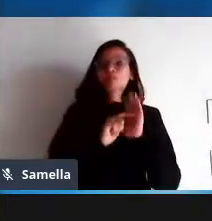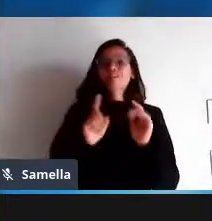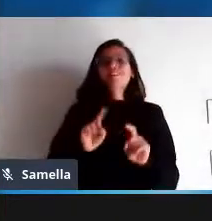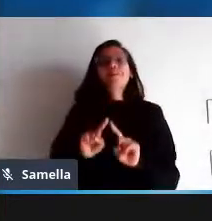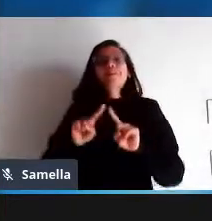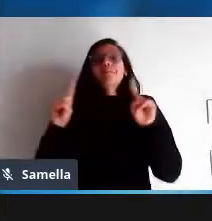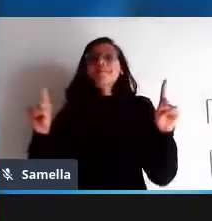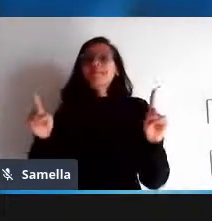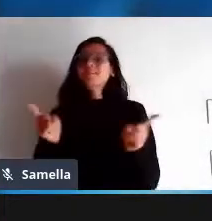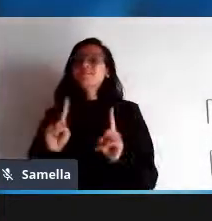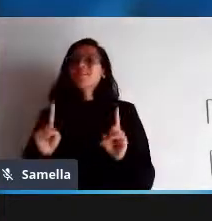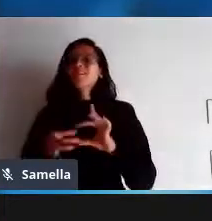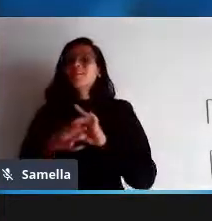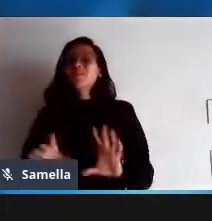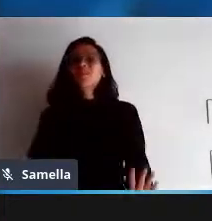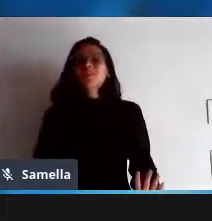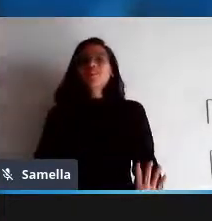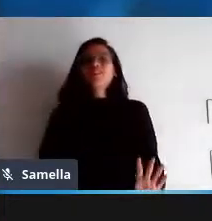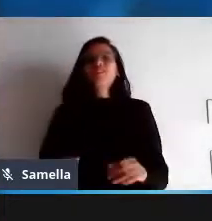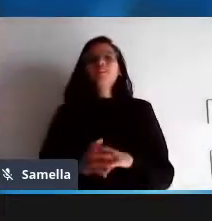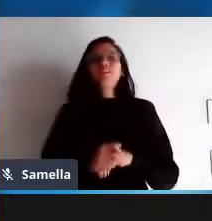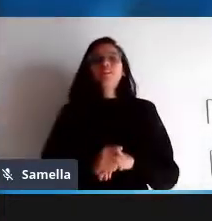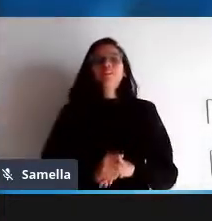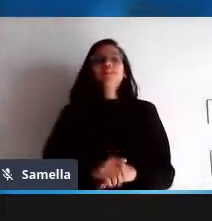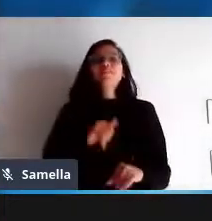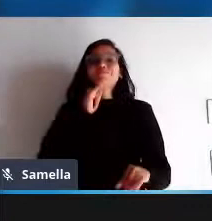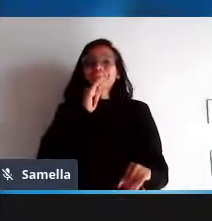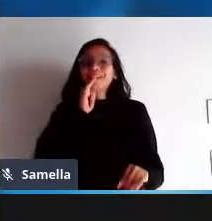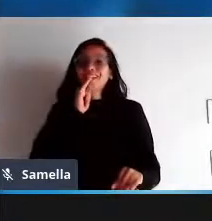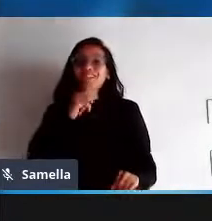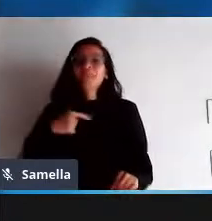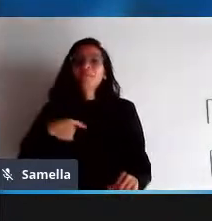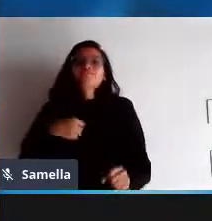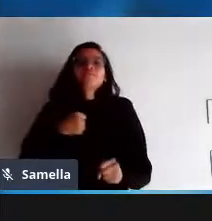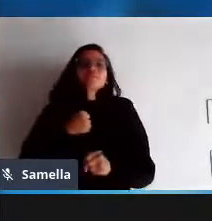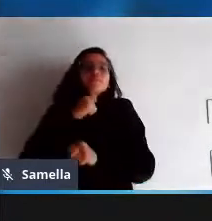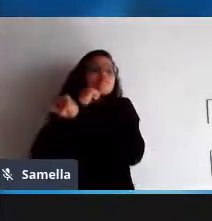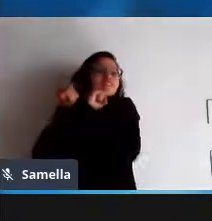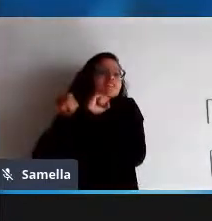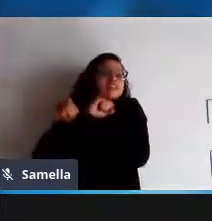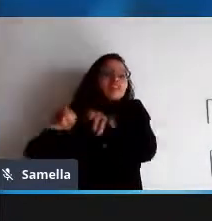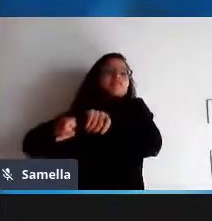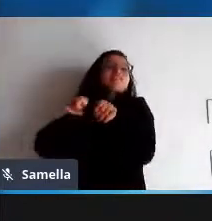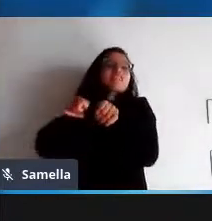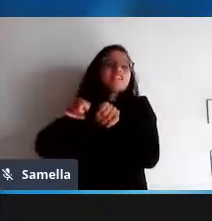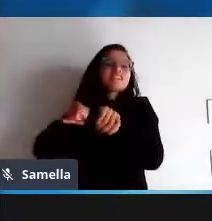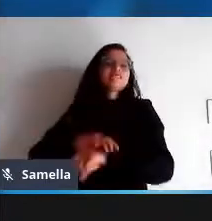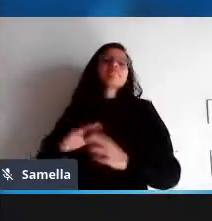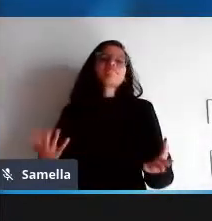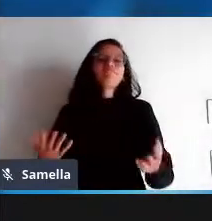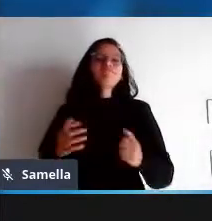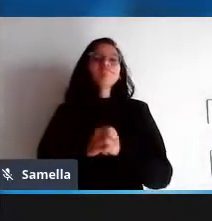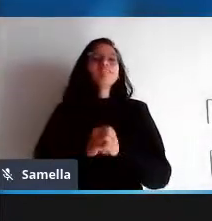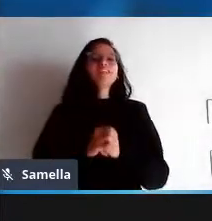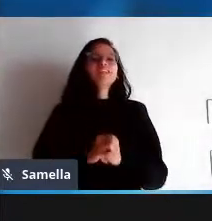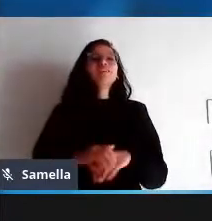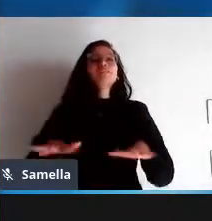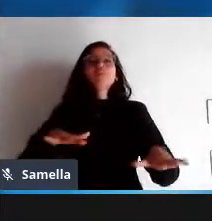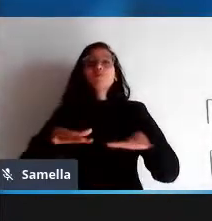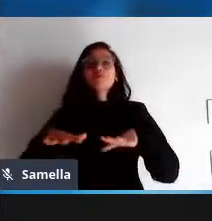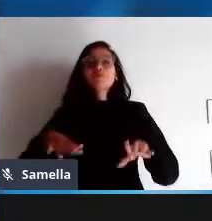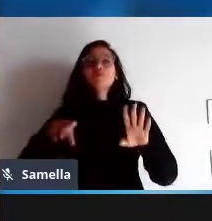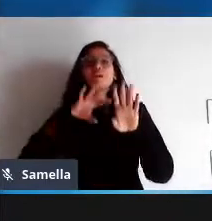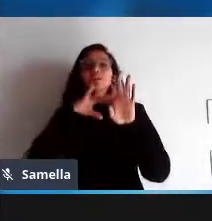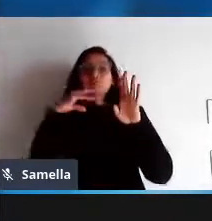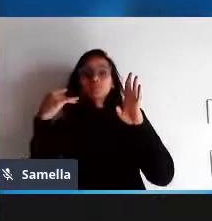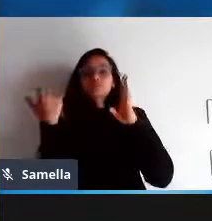escraviza as pessoas faz parte do movimento do aspecto político do movimento social do